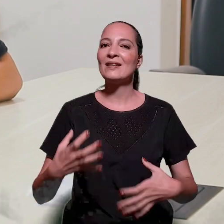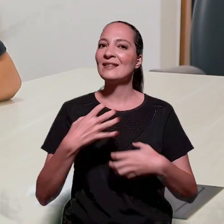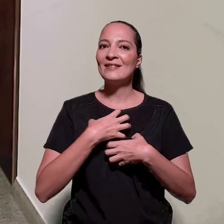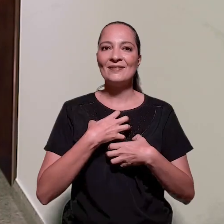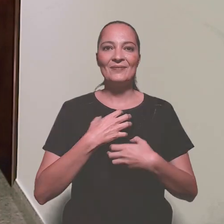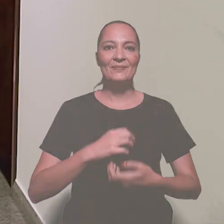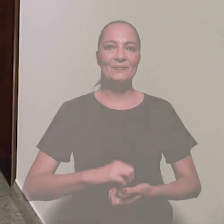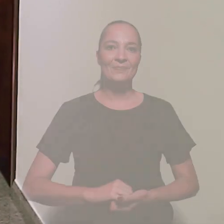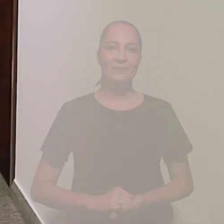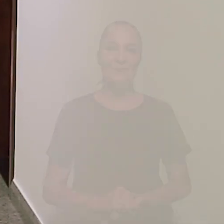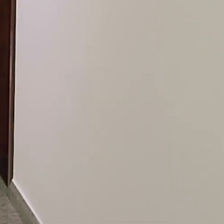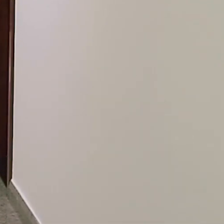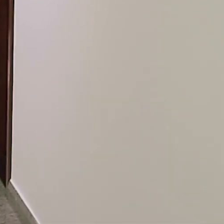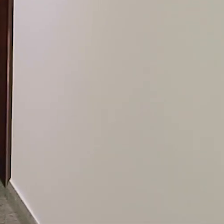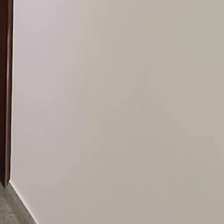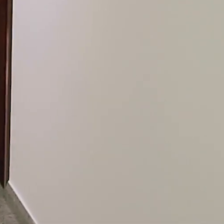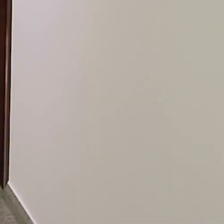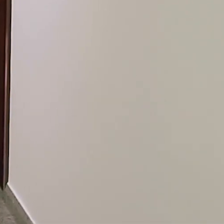minha felicidade hoje.